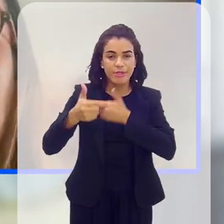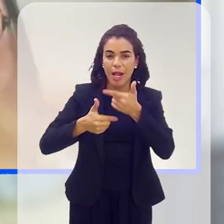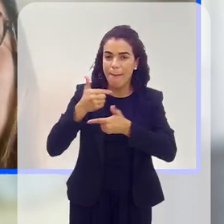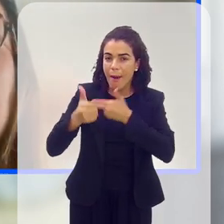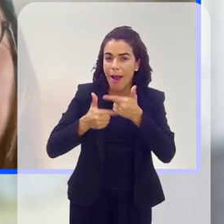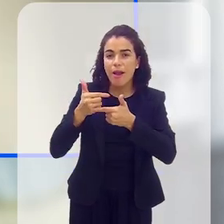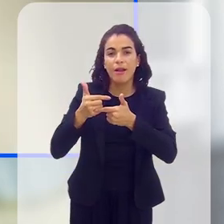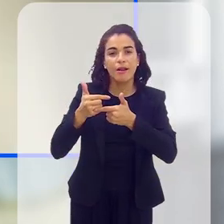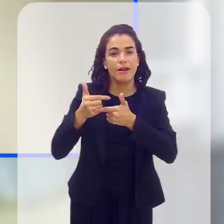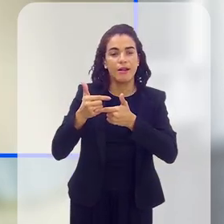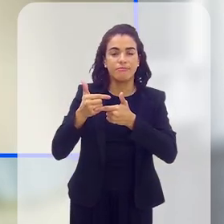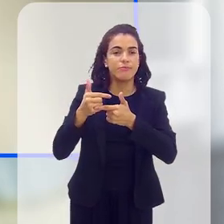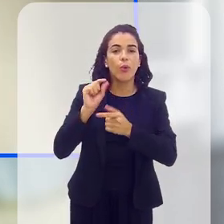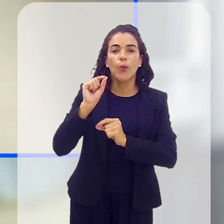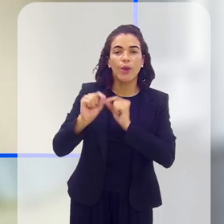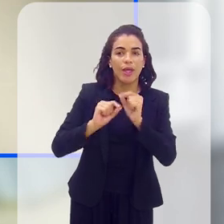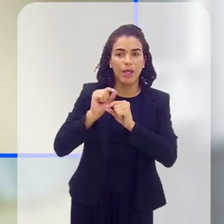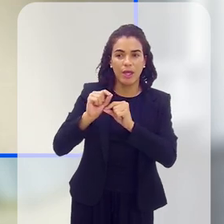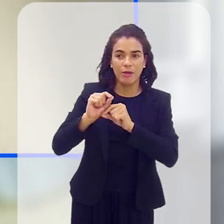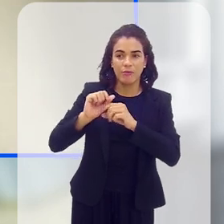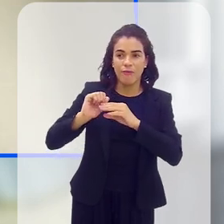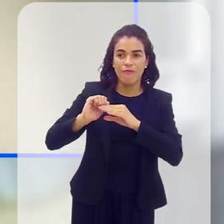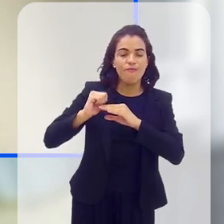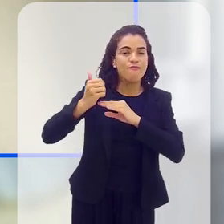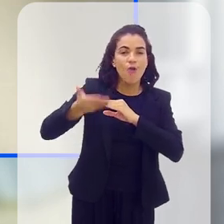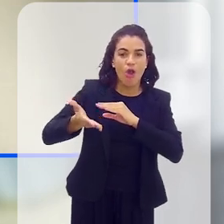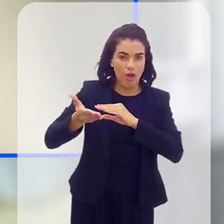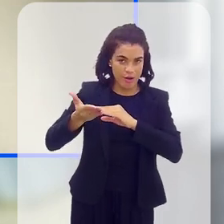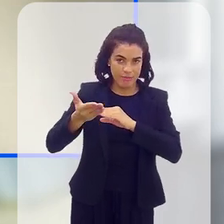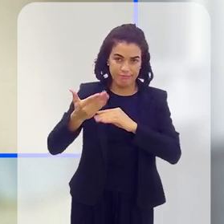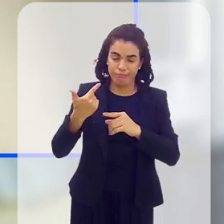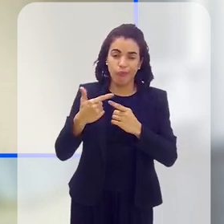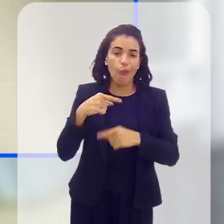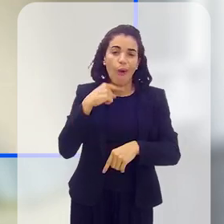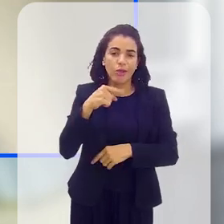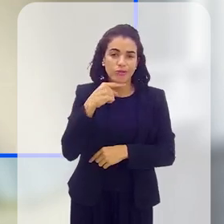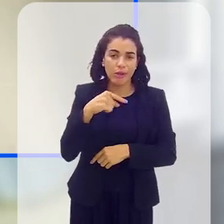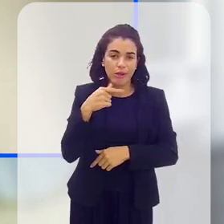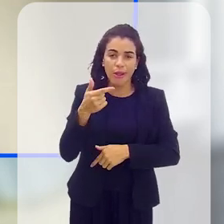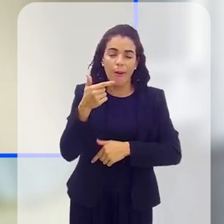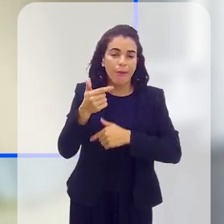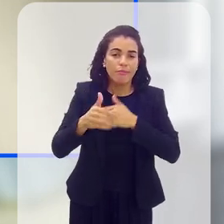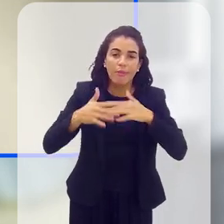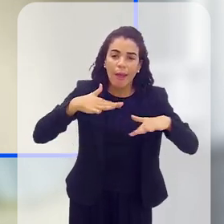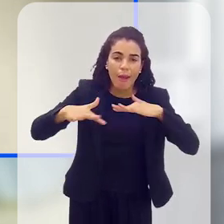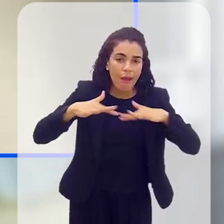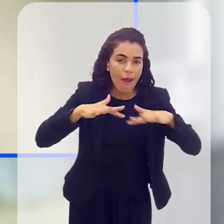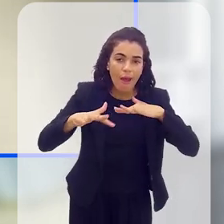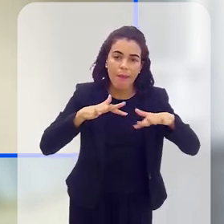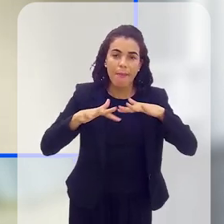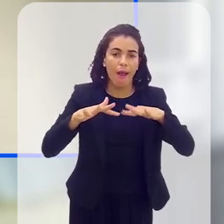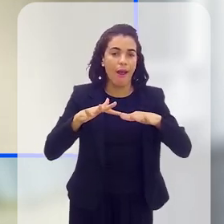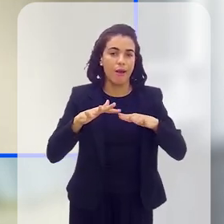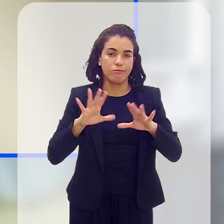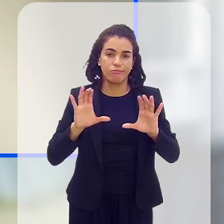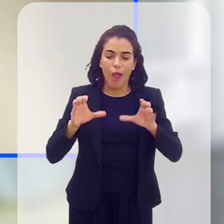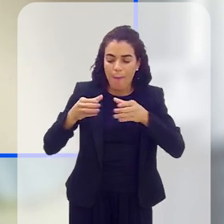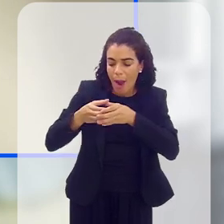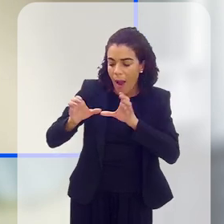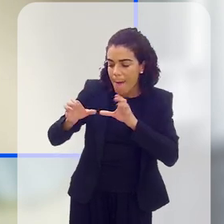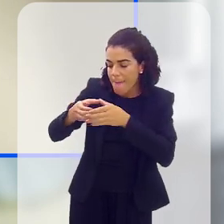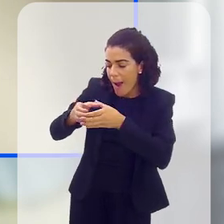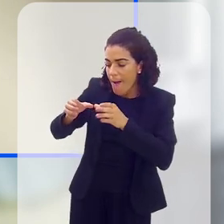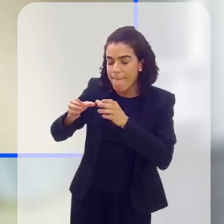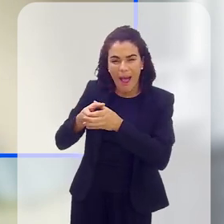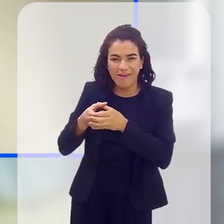exterior. Não adianta a gente fazer movimentos internos. Não adianta a gente fazer encontros internos. A